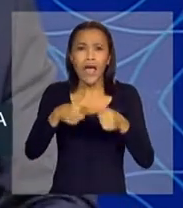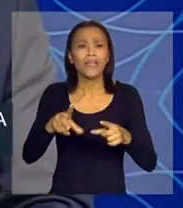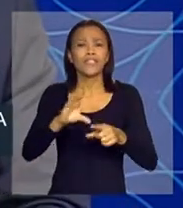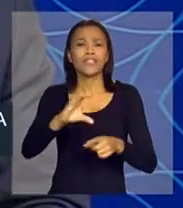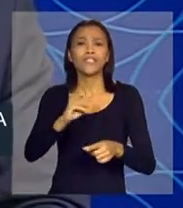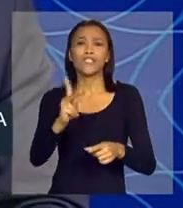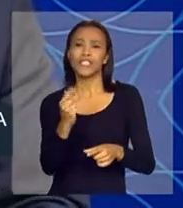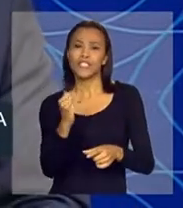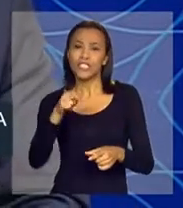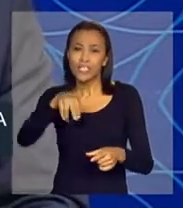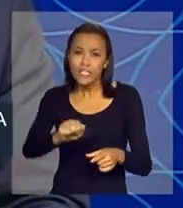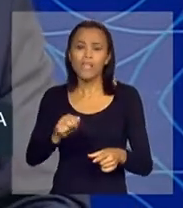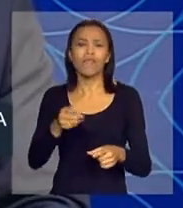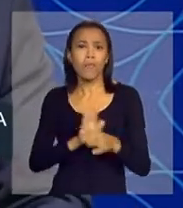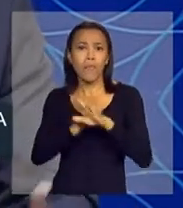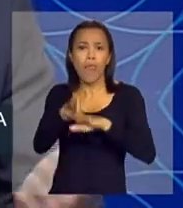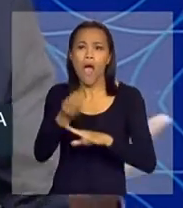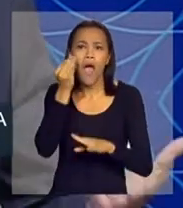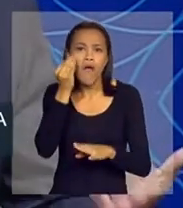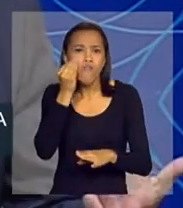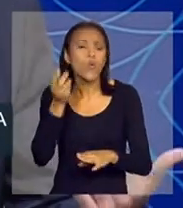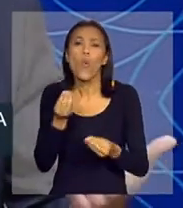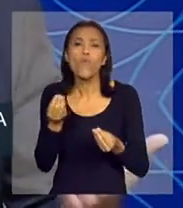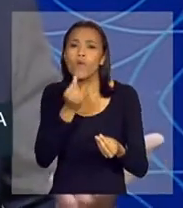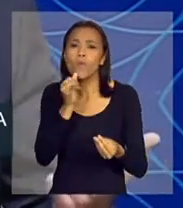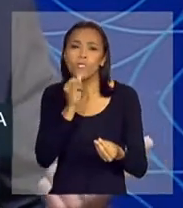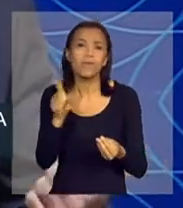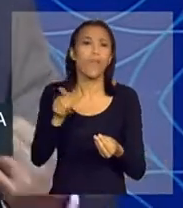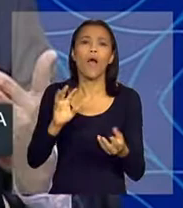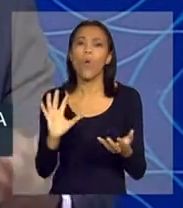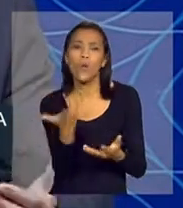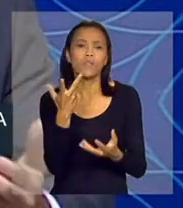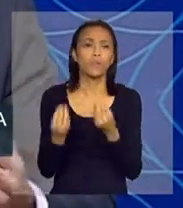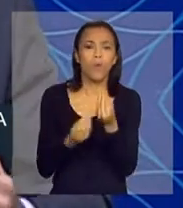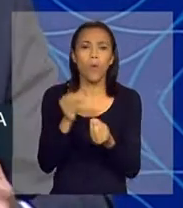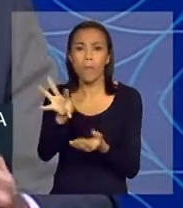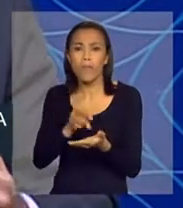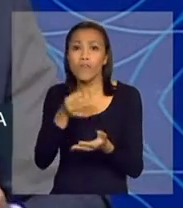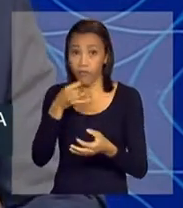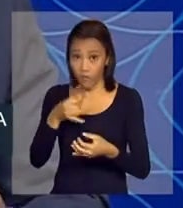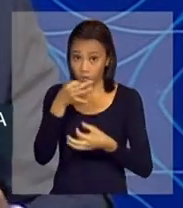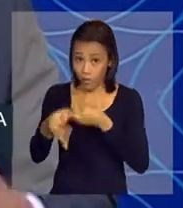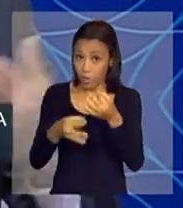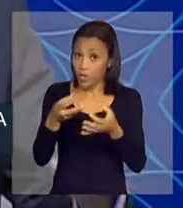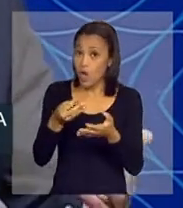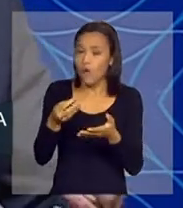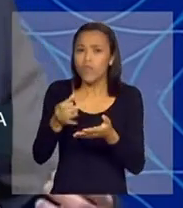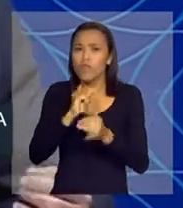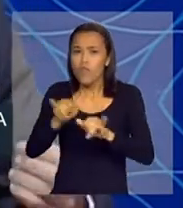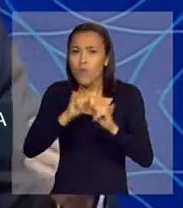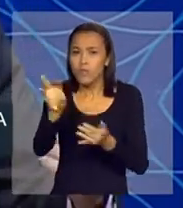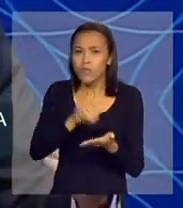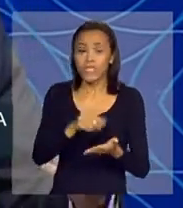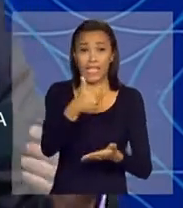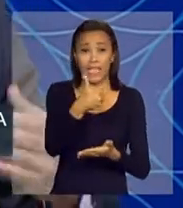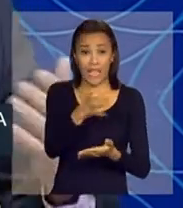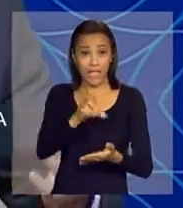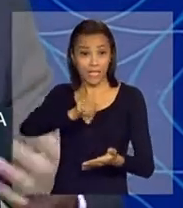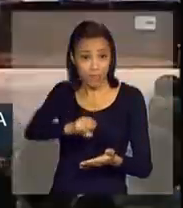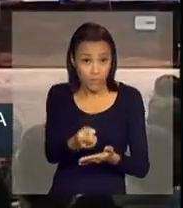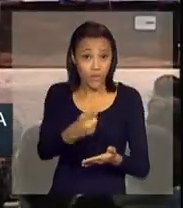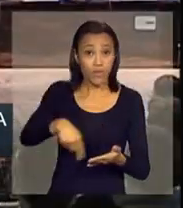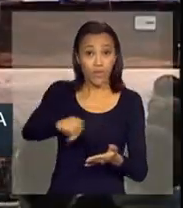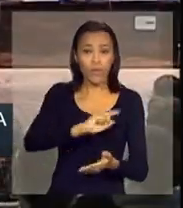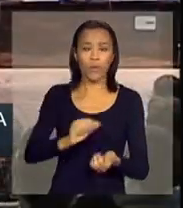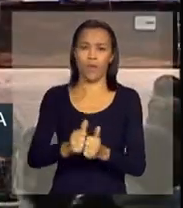conhecer o exemplo que acabou de acontecer em 2011, das Universíades, que envolveu 10 mil atletas universitários do mundo